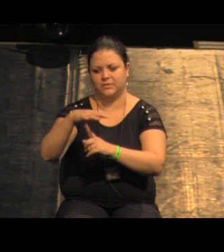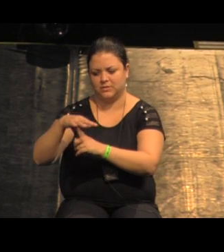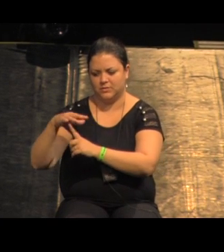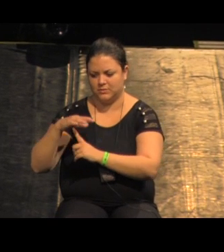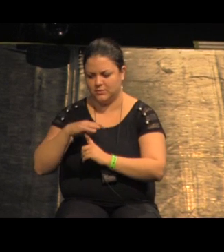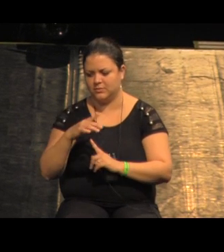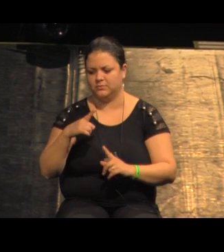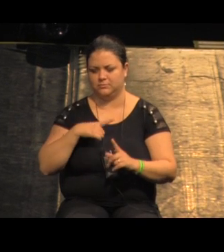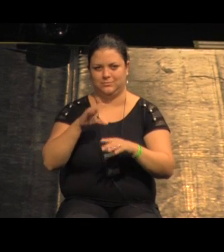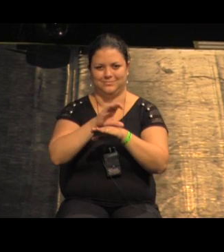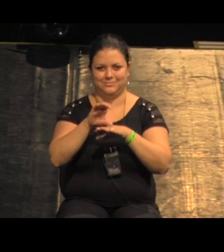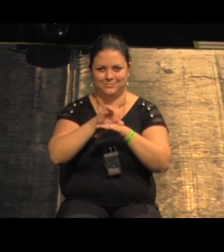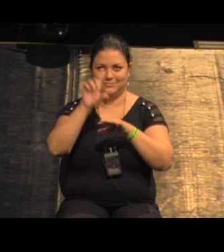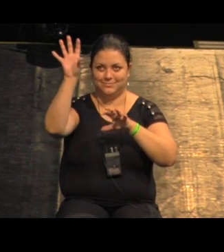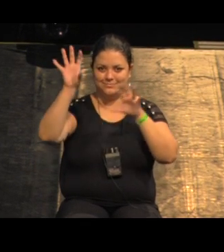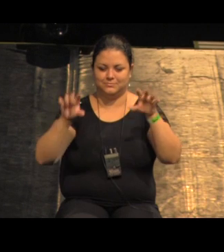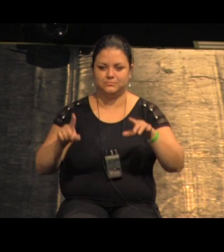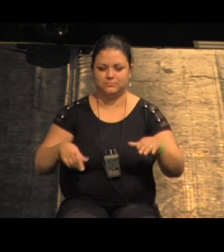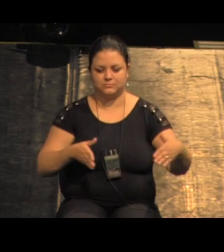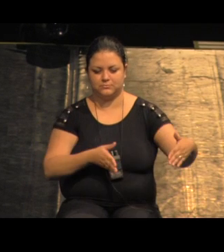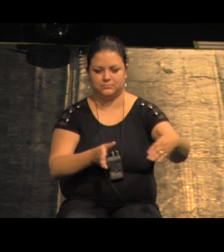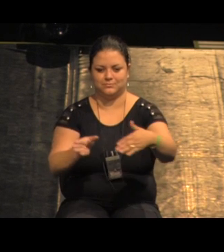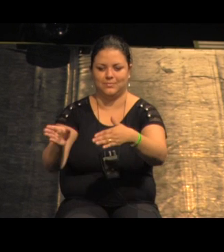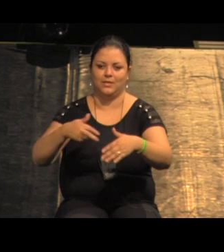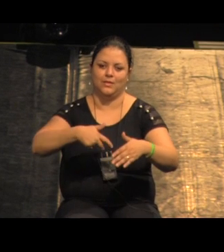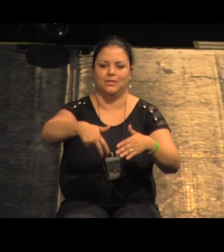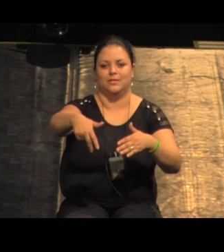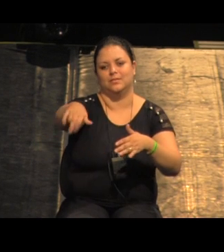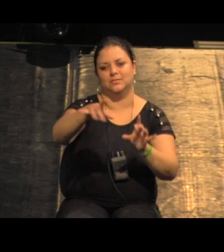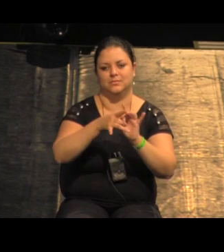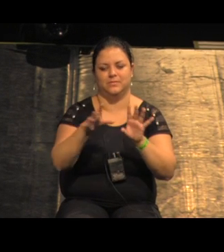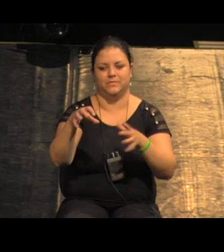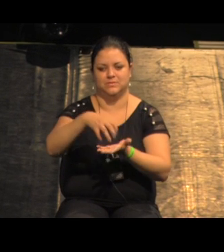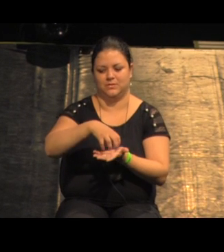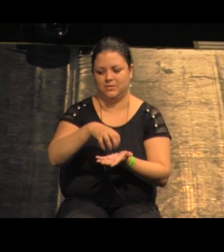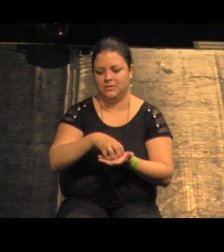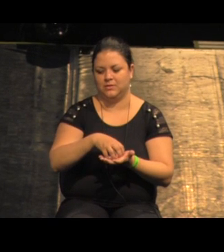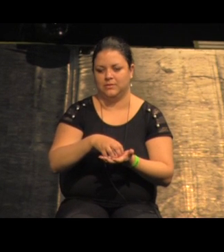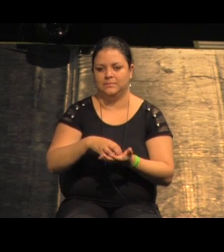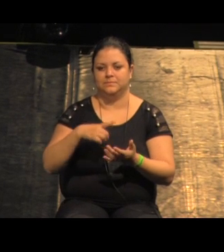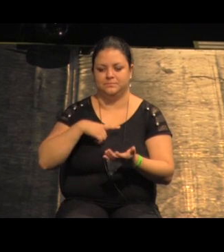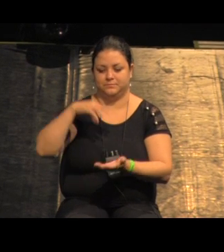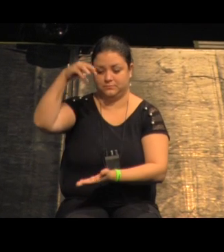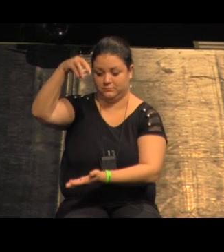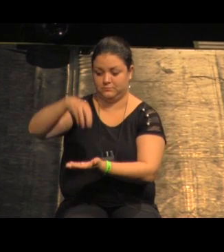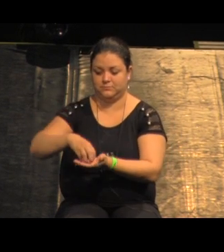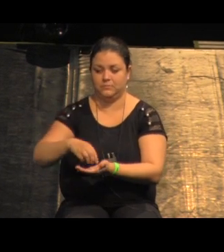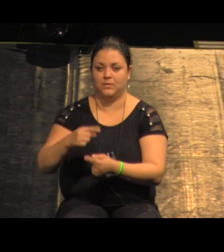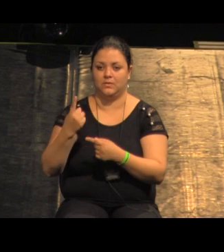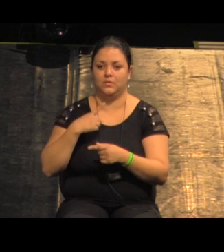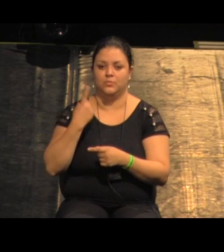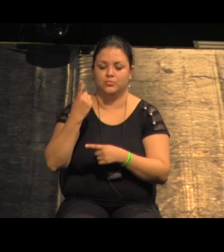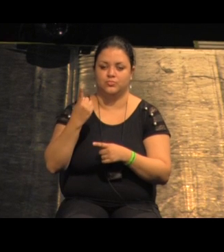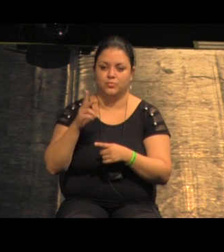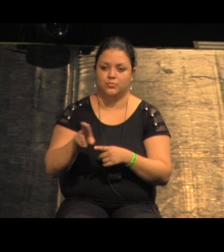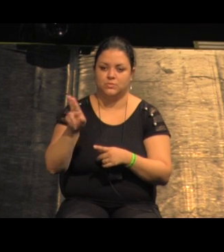está em cinza são os calçadões do centro isso gerou pra gente uma matriz de revitalização urbana que vai ser usada nos projetos logo